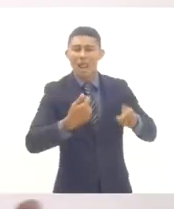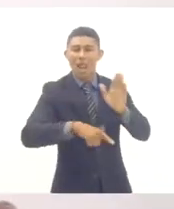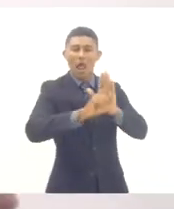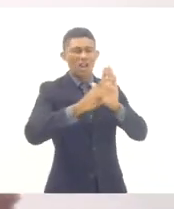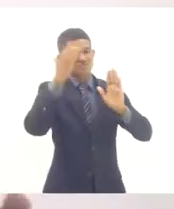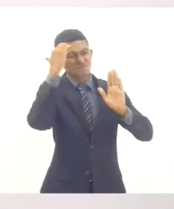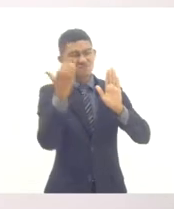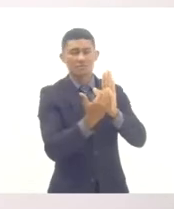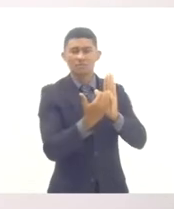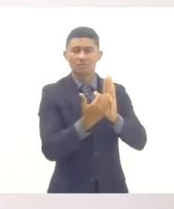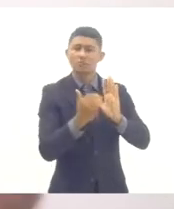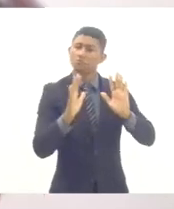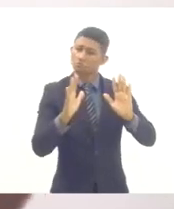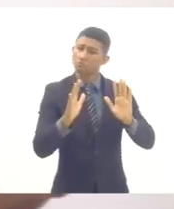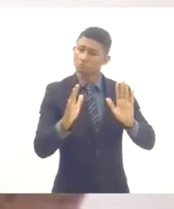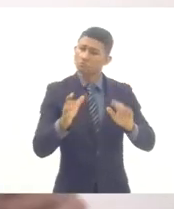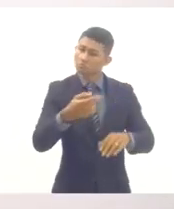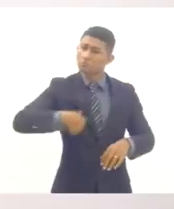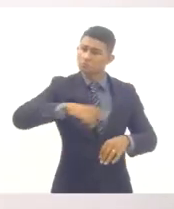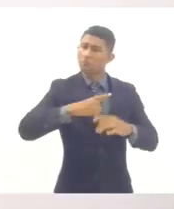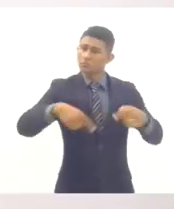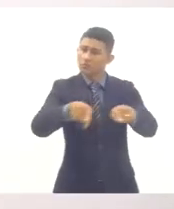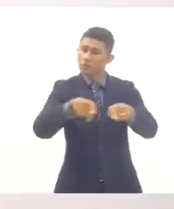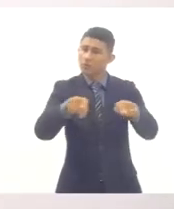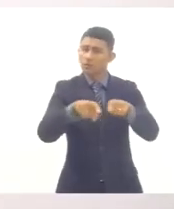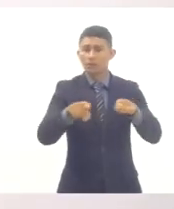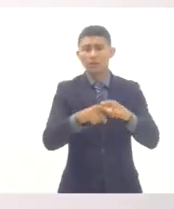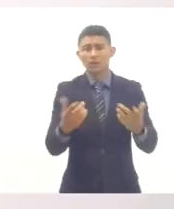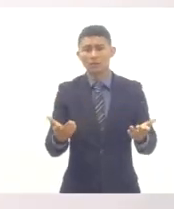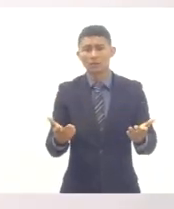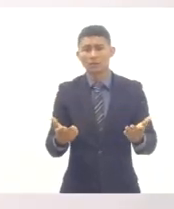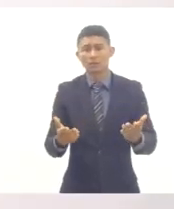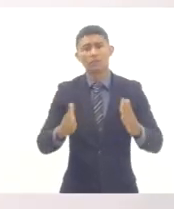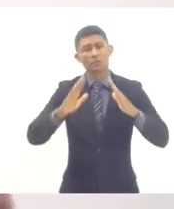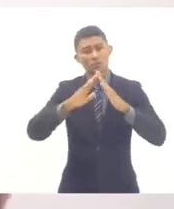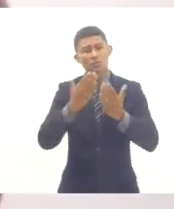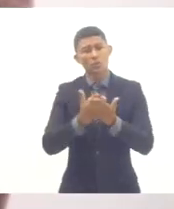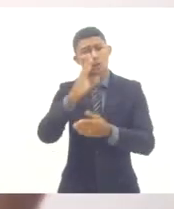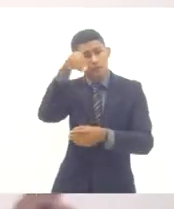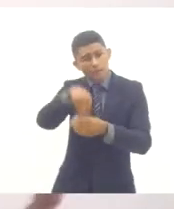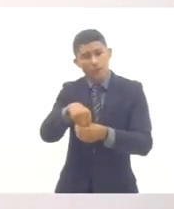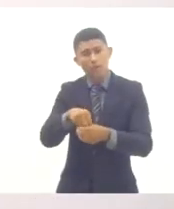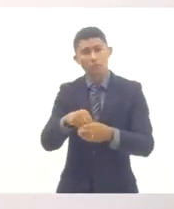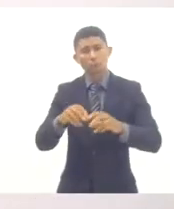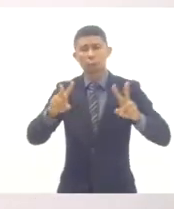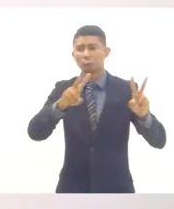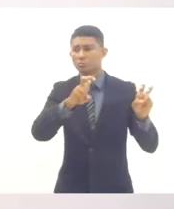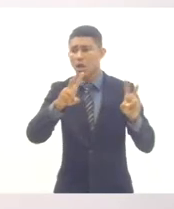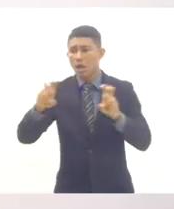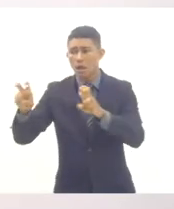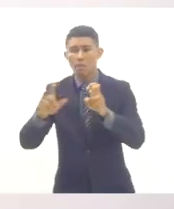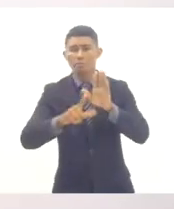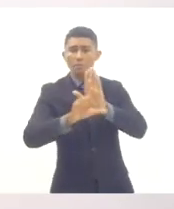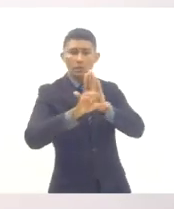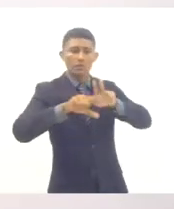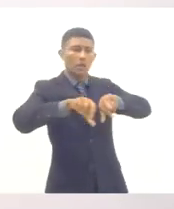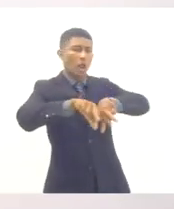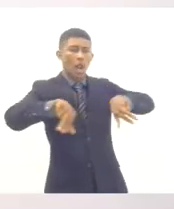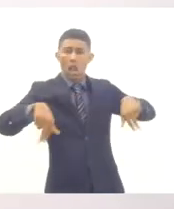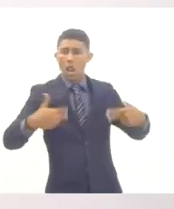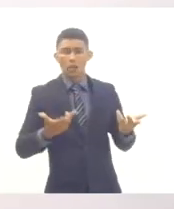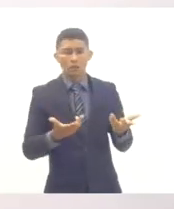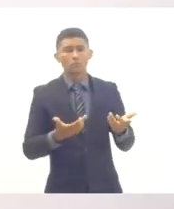não trabalhássemos a discussão da ordenação ou a